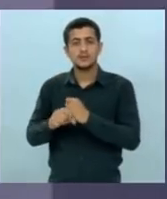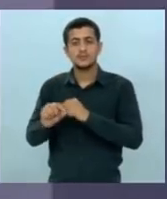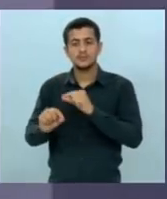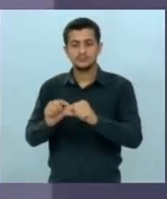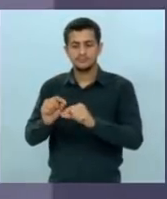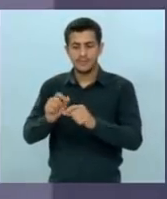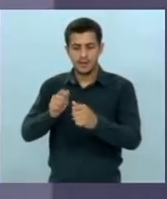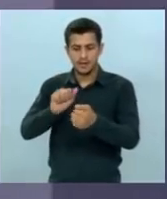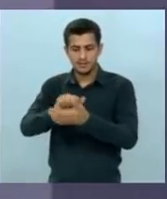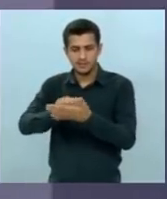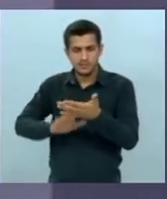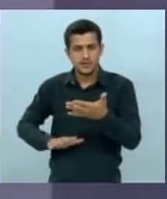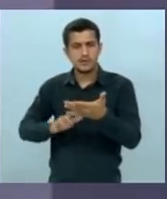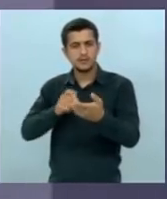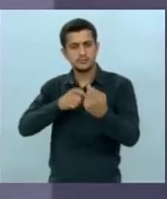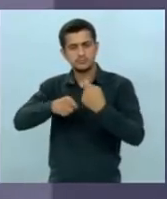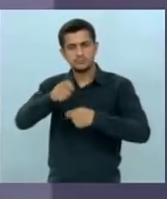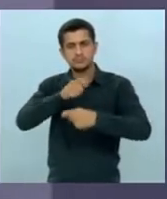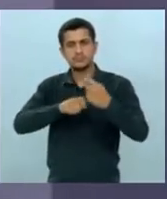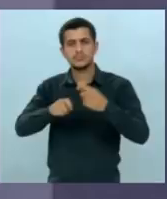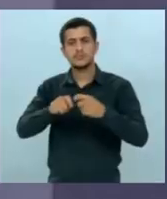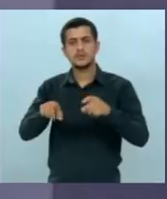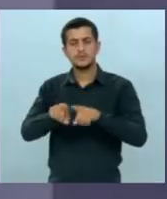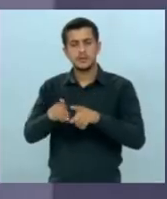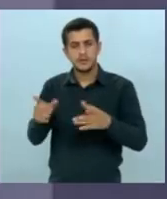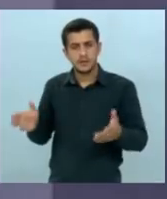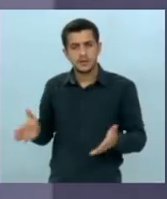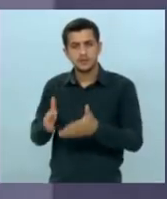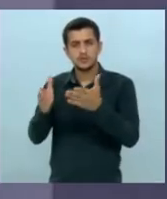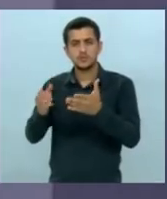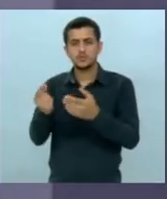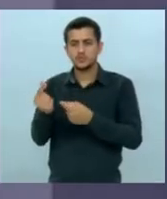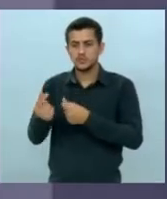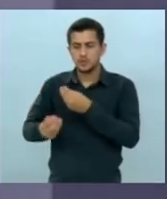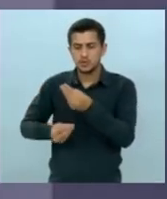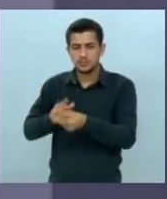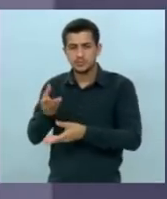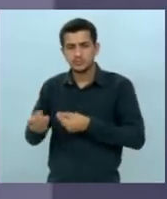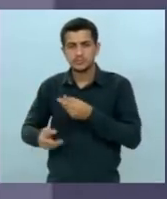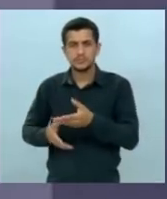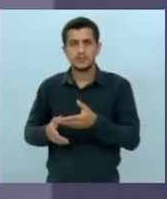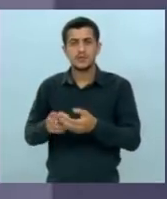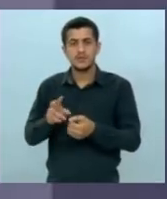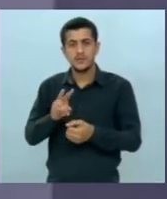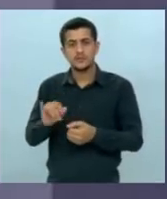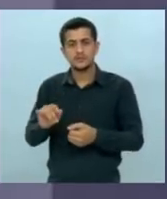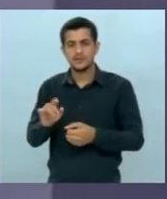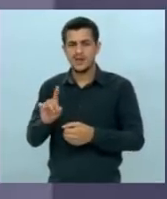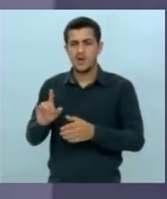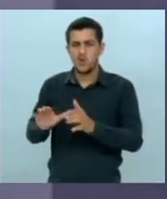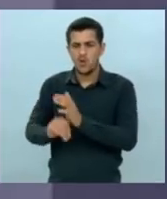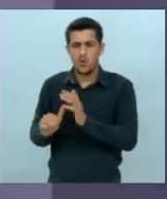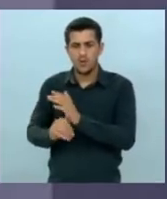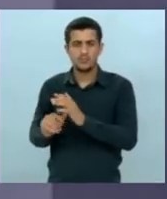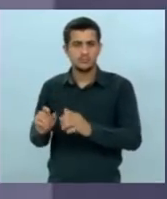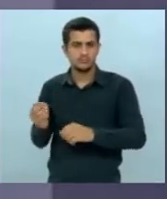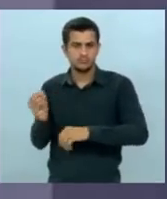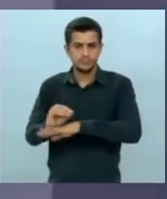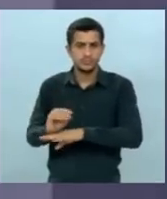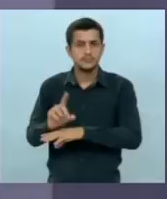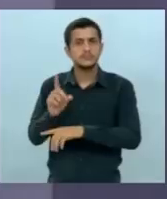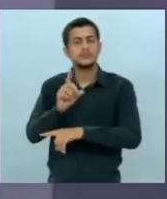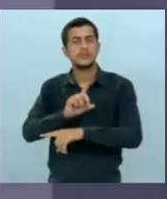econômica incrementar através de incentivos incentivos fiscais incentivo fiscal não com corrupção incentivo fiscal